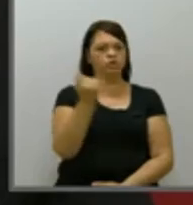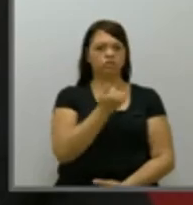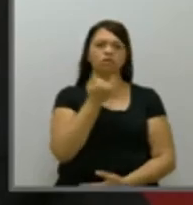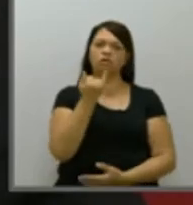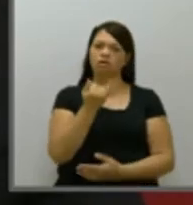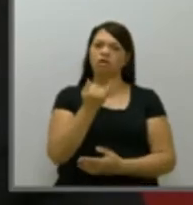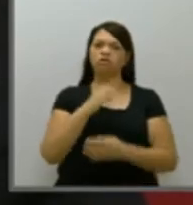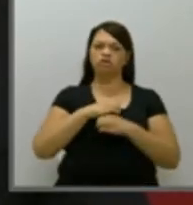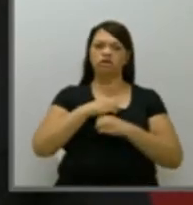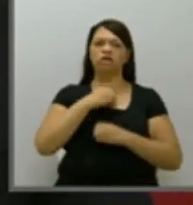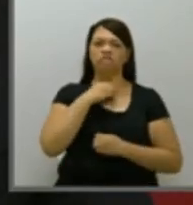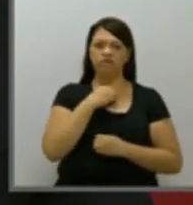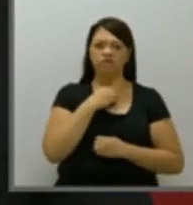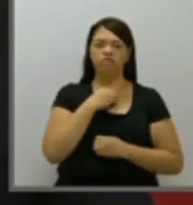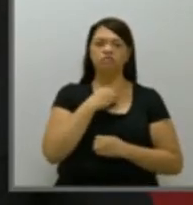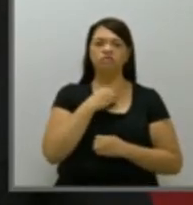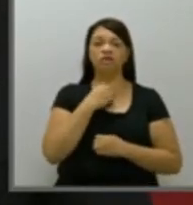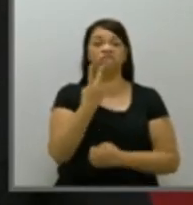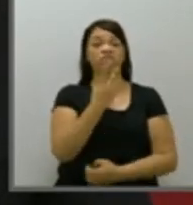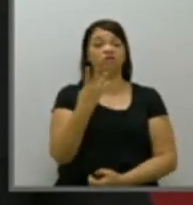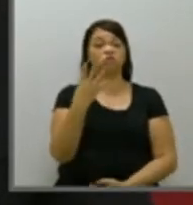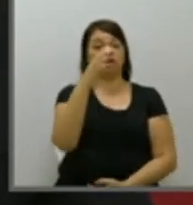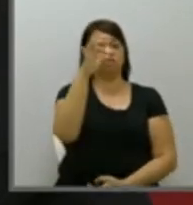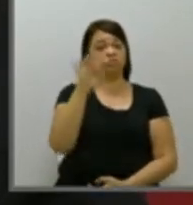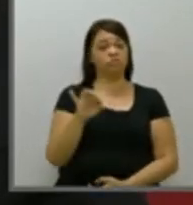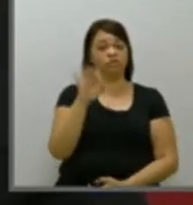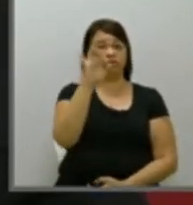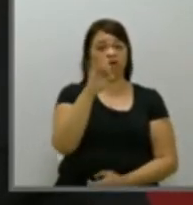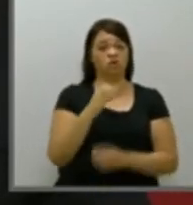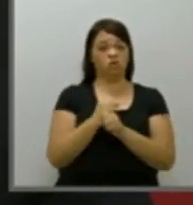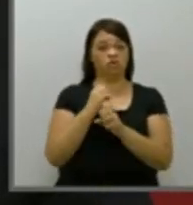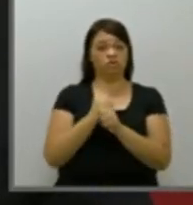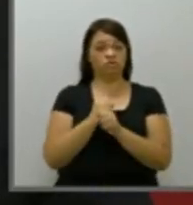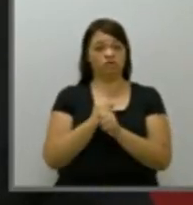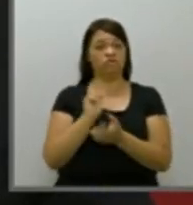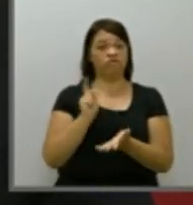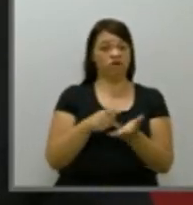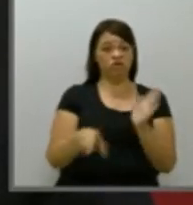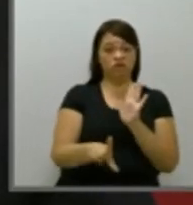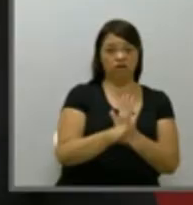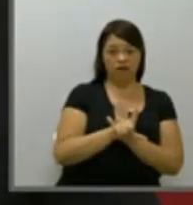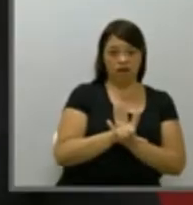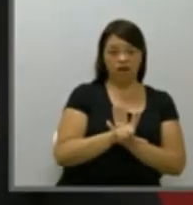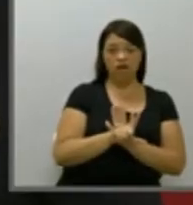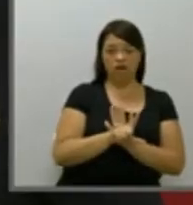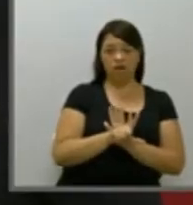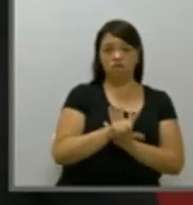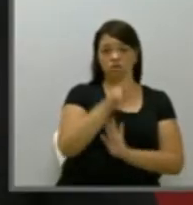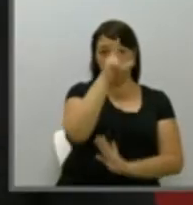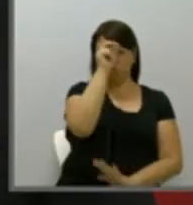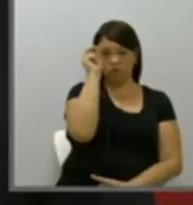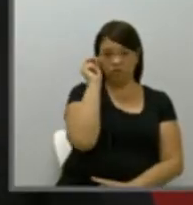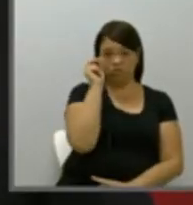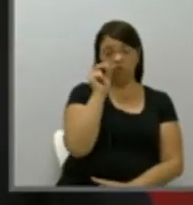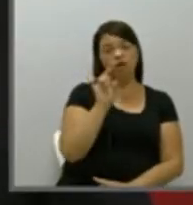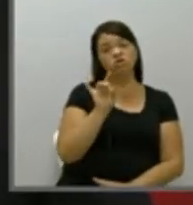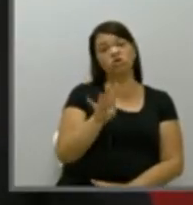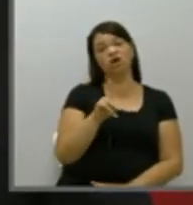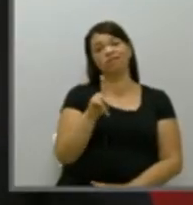São 24% do orçamento, enquanto a obrigação legal do município é de apenas 15%.